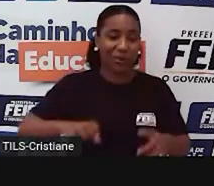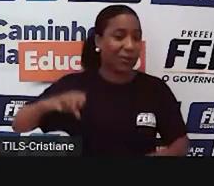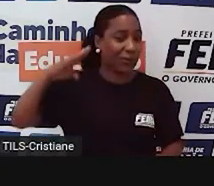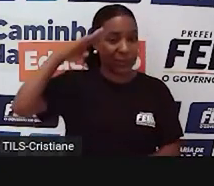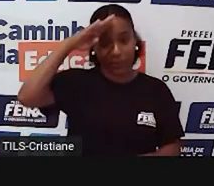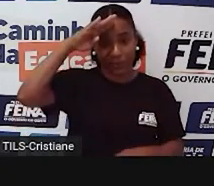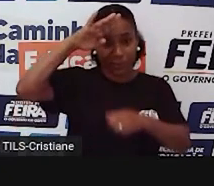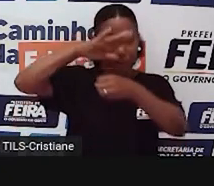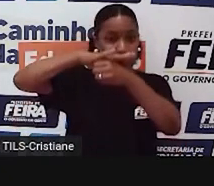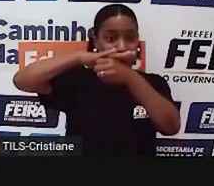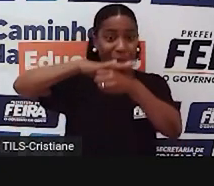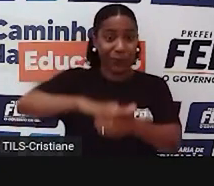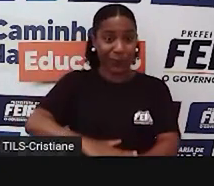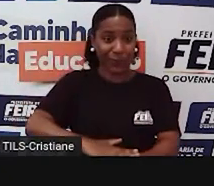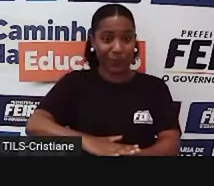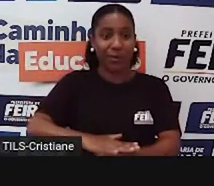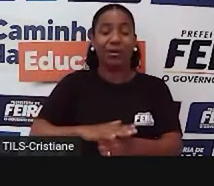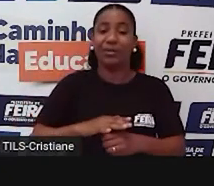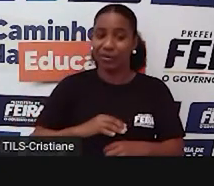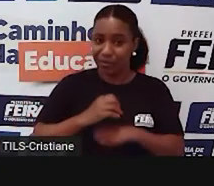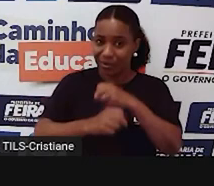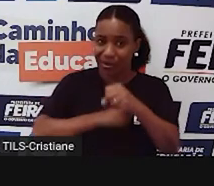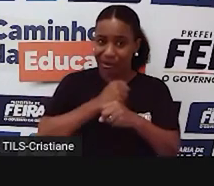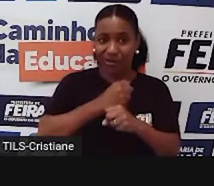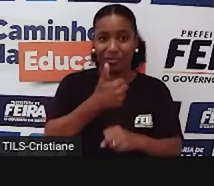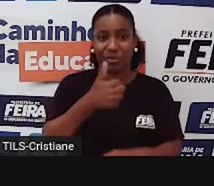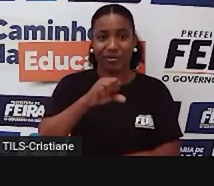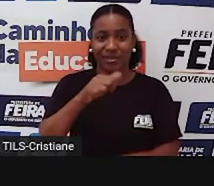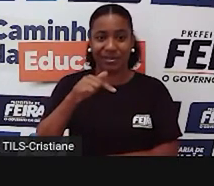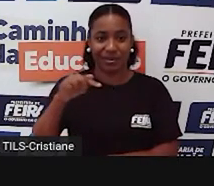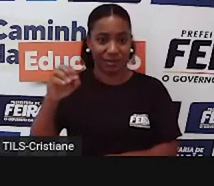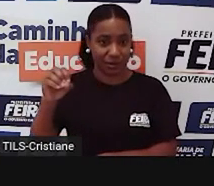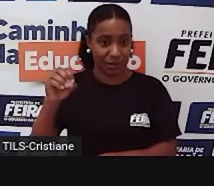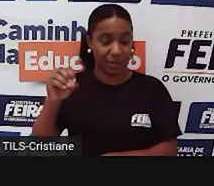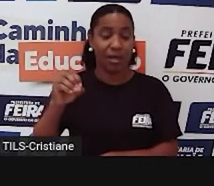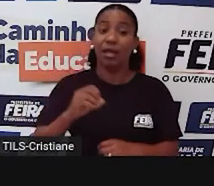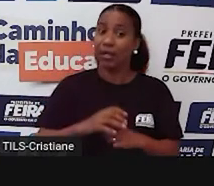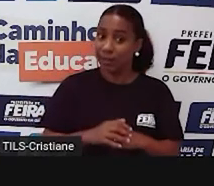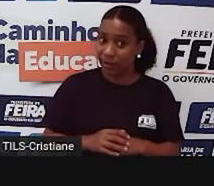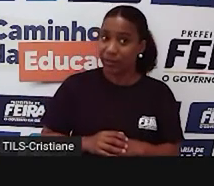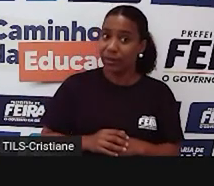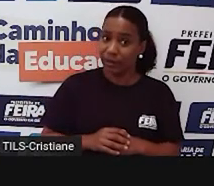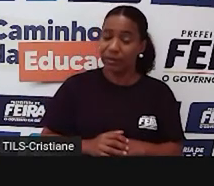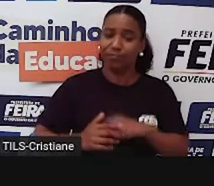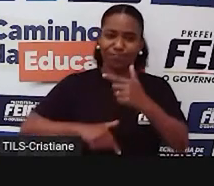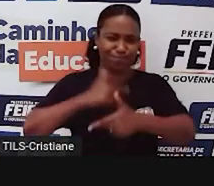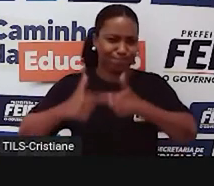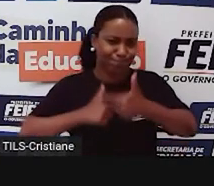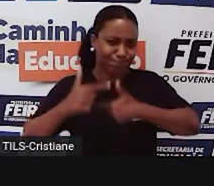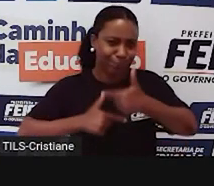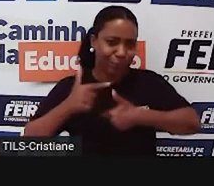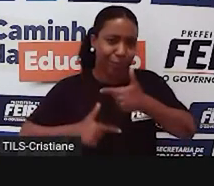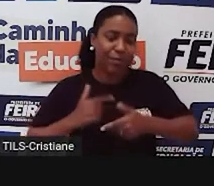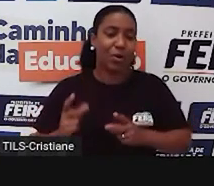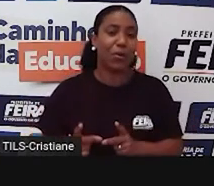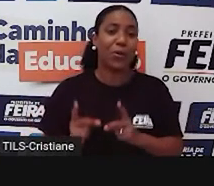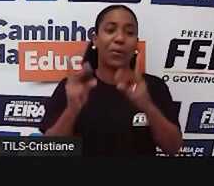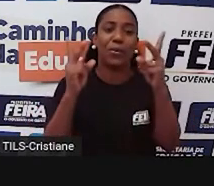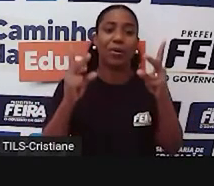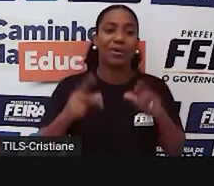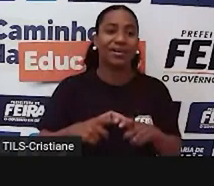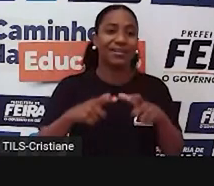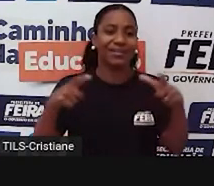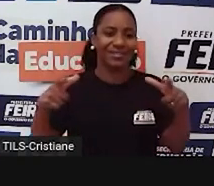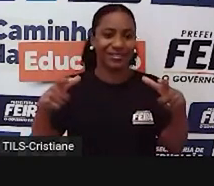período em que ele lançou 30 discos. Nesta época, ele consagra a invenção de gênero afro